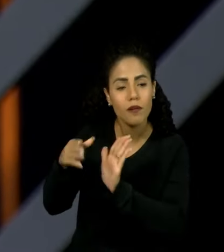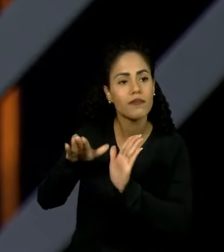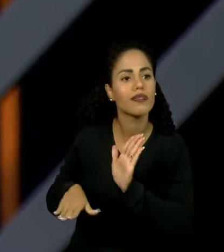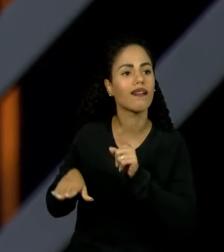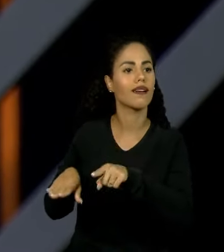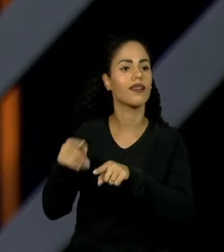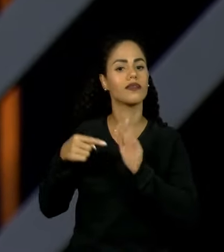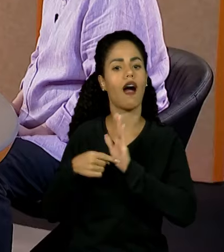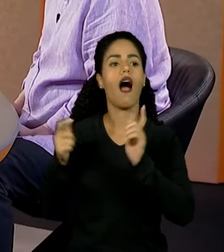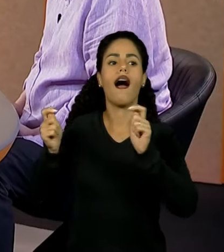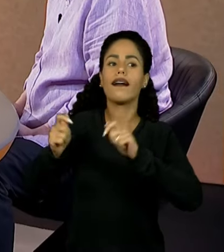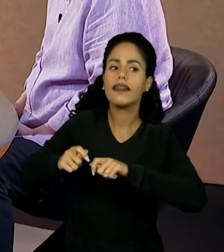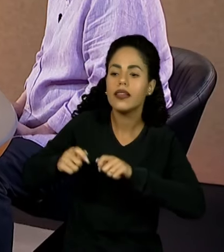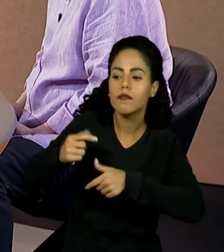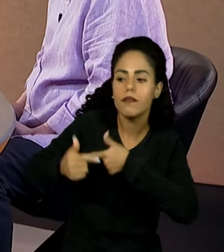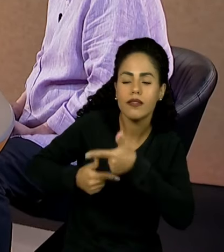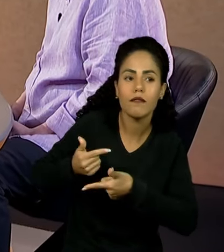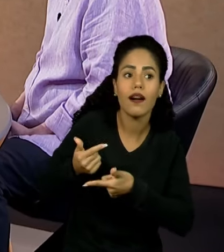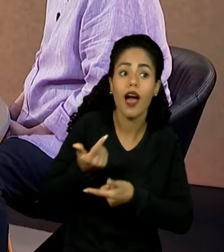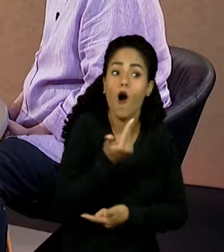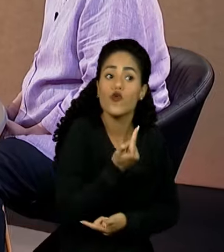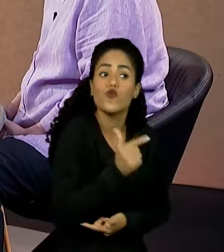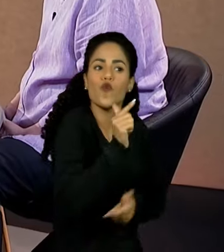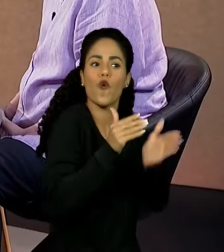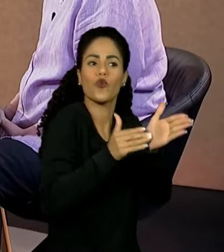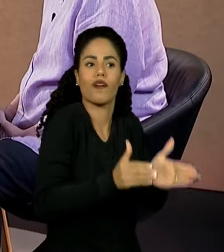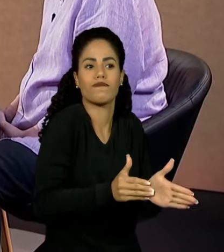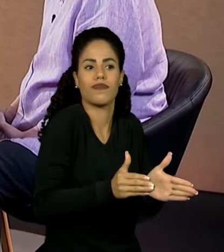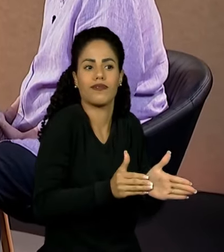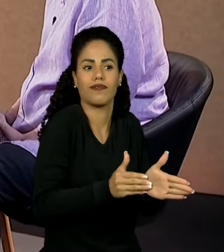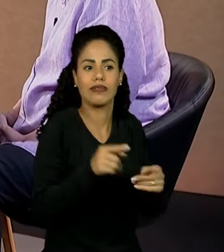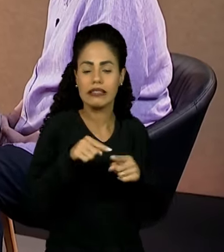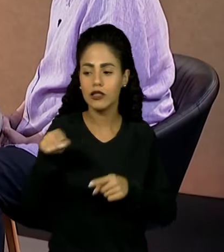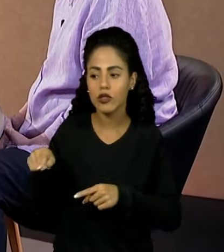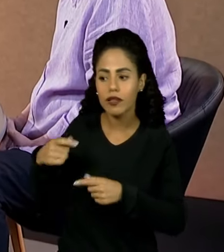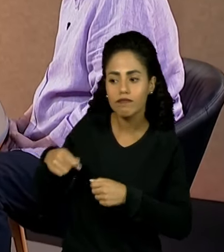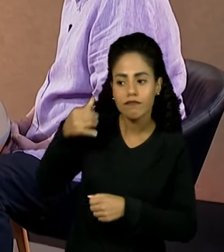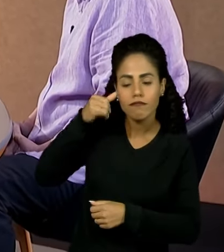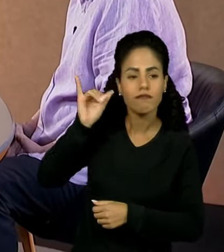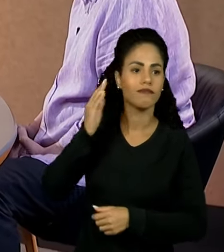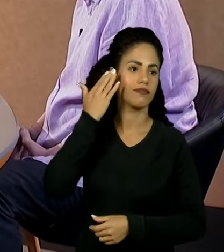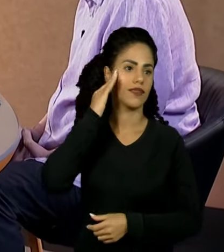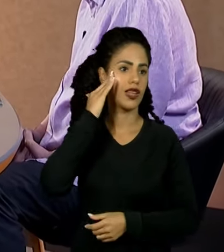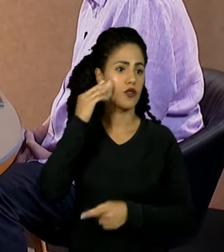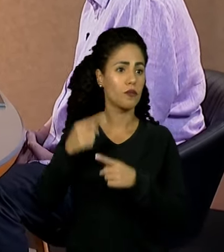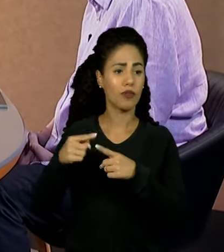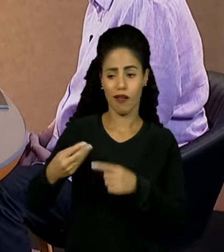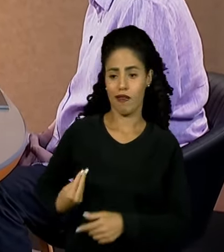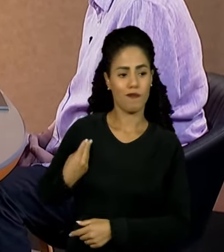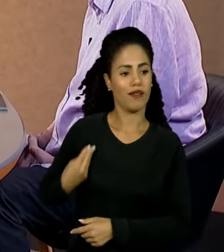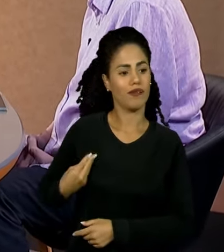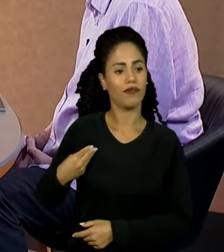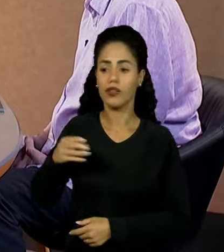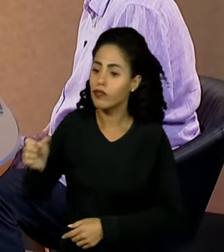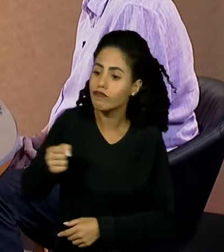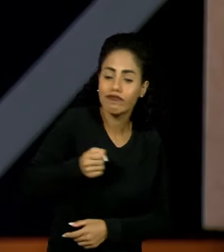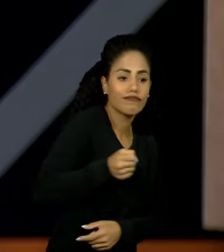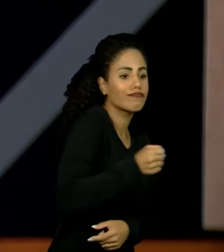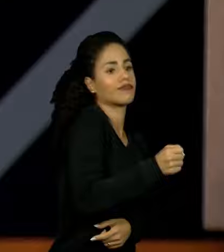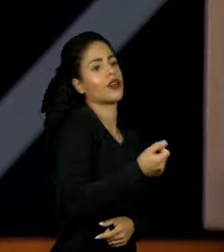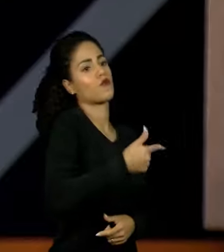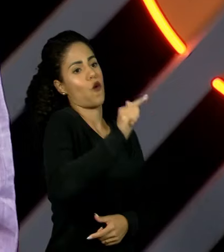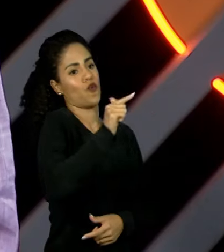que, apesar da sedução, aquilo é uma vida breve, é uma vida que não vai te dar o futuro que você tá